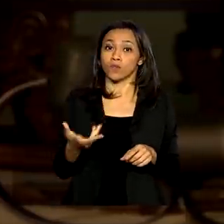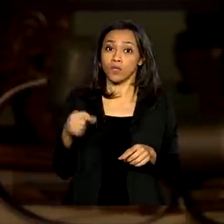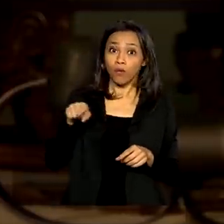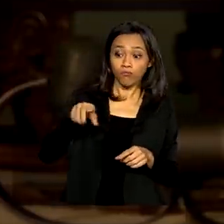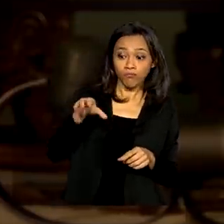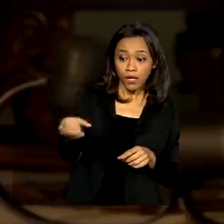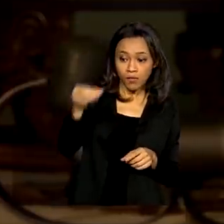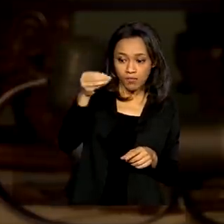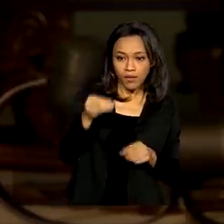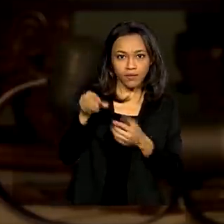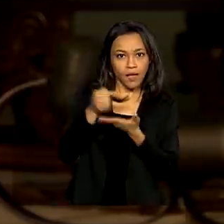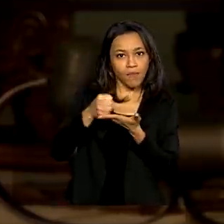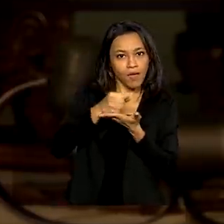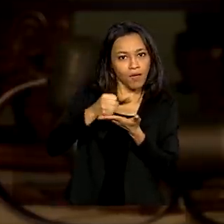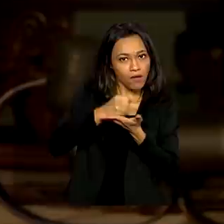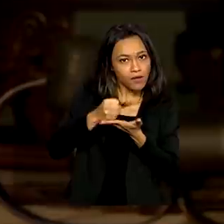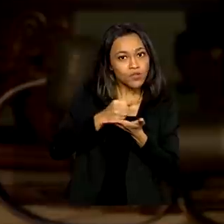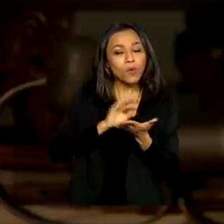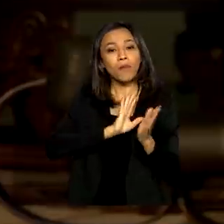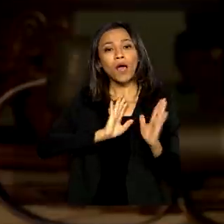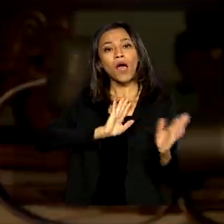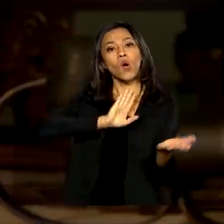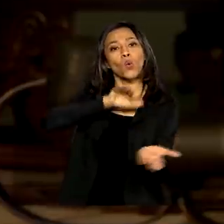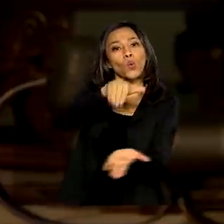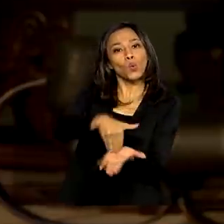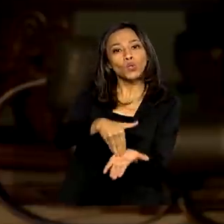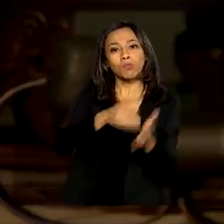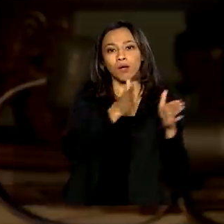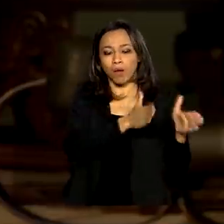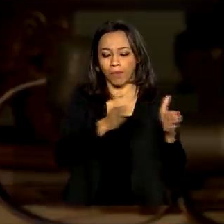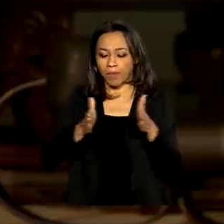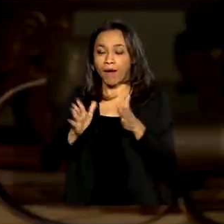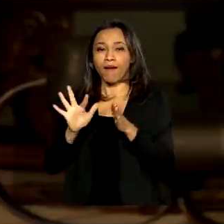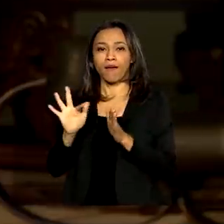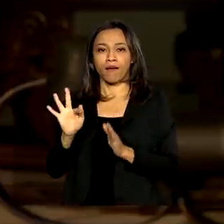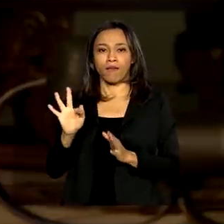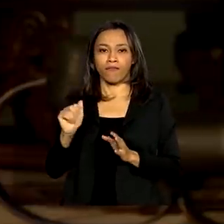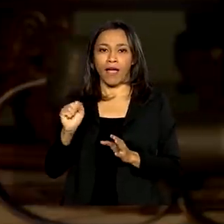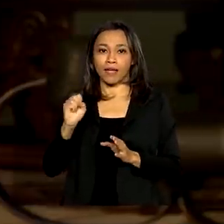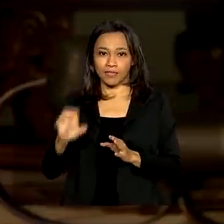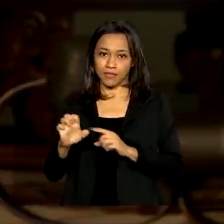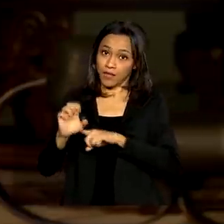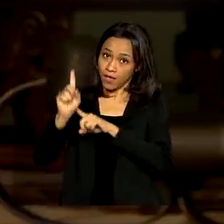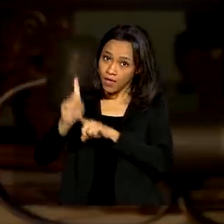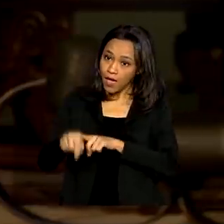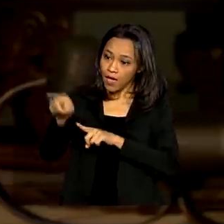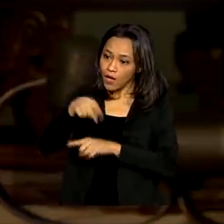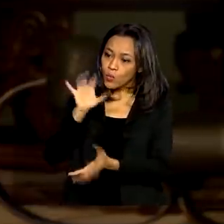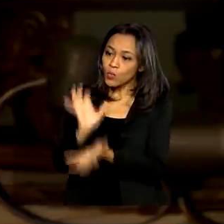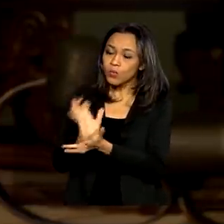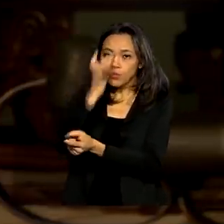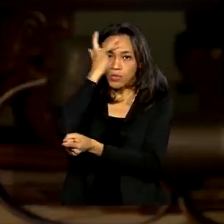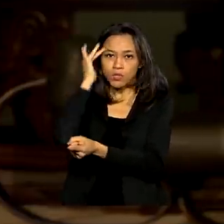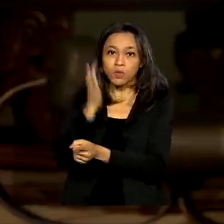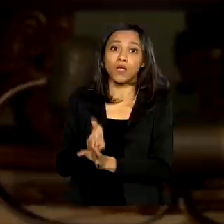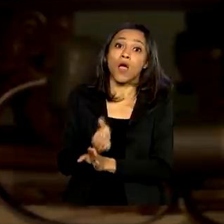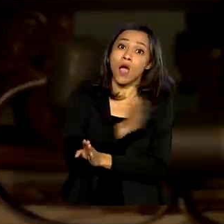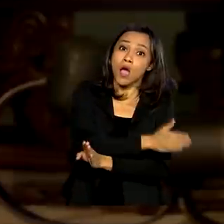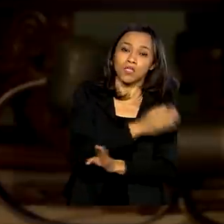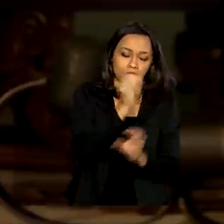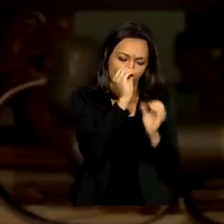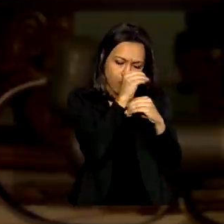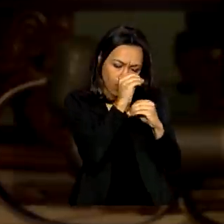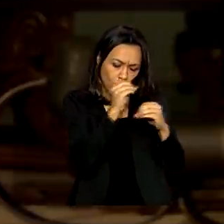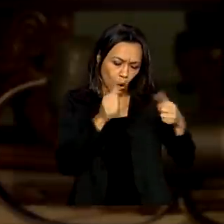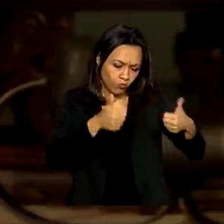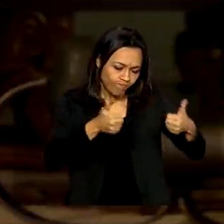remédio, nitazoxanida, e passamos para a última fase desse processo, que é o teste com pacientes, porque às vezes funciona no laboratório,